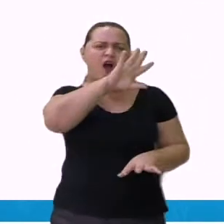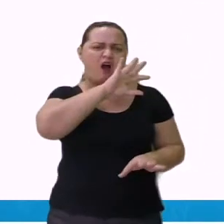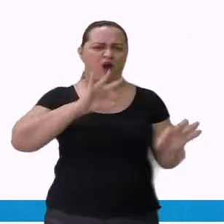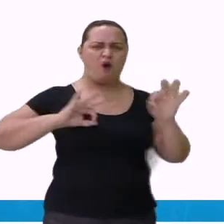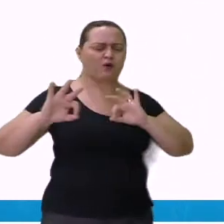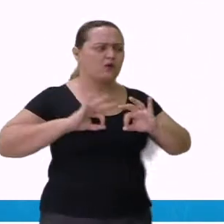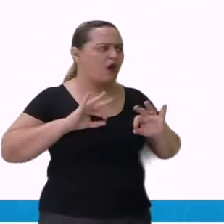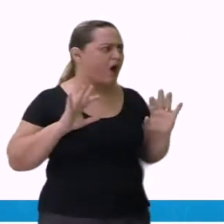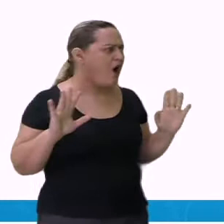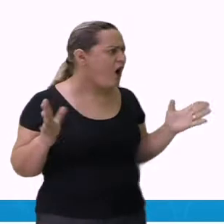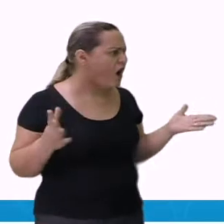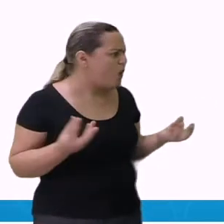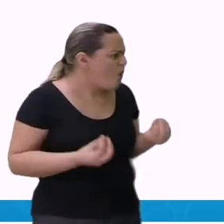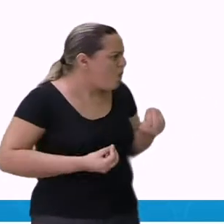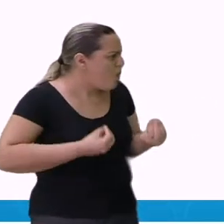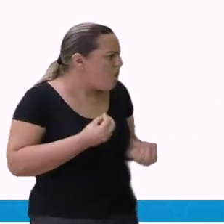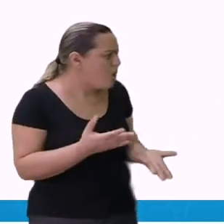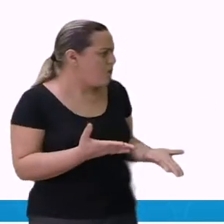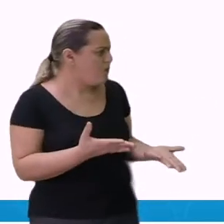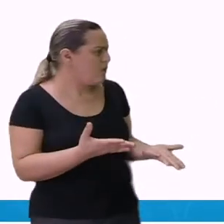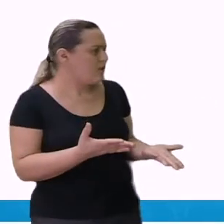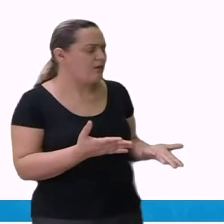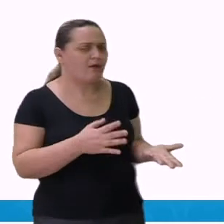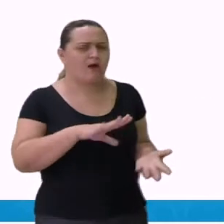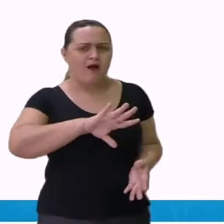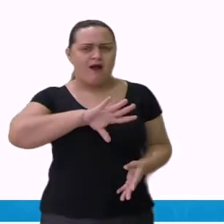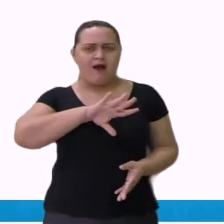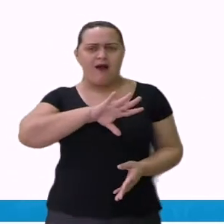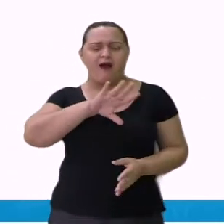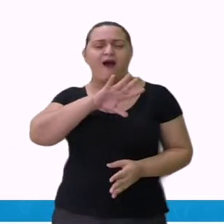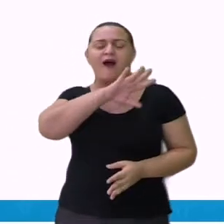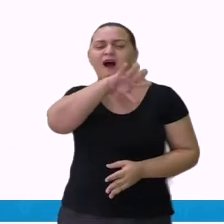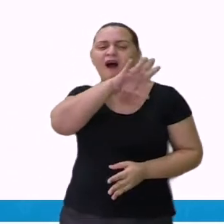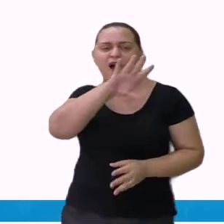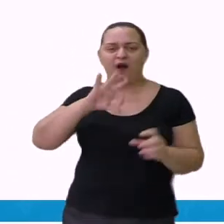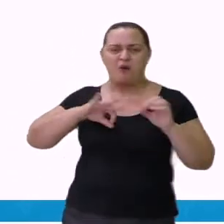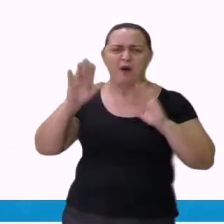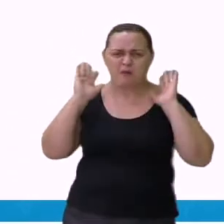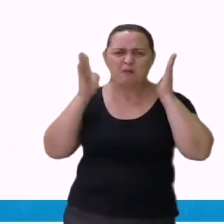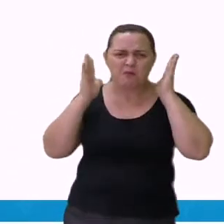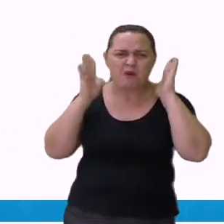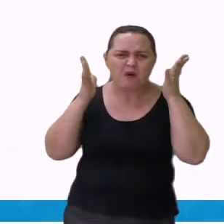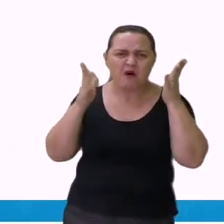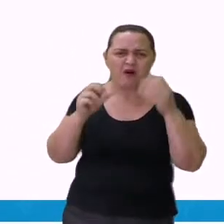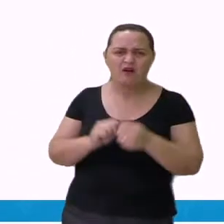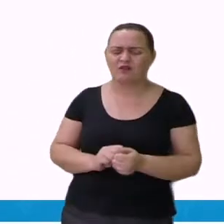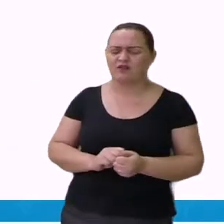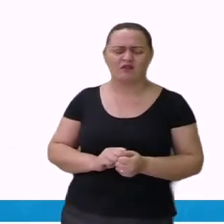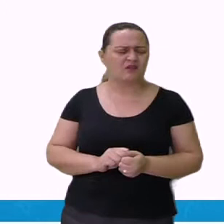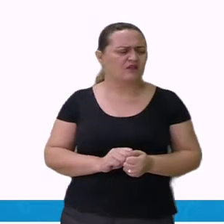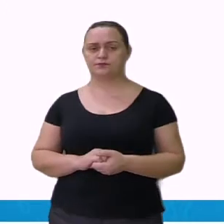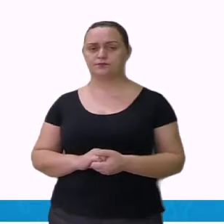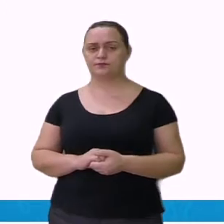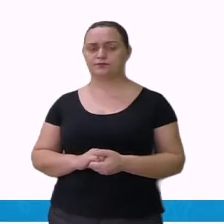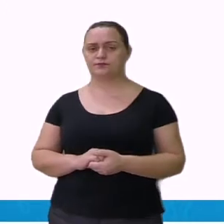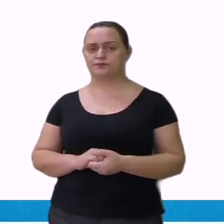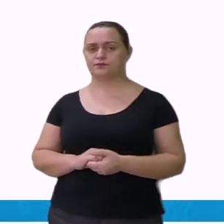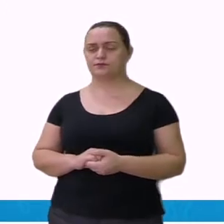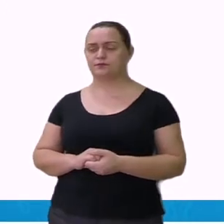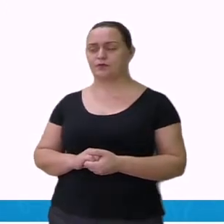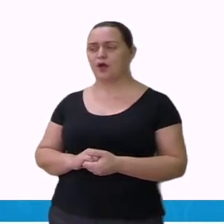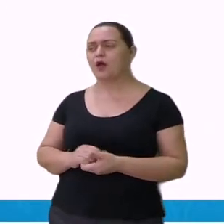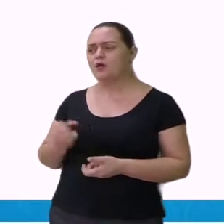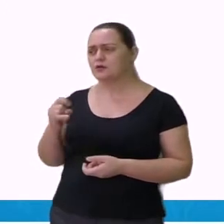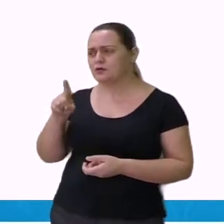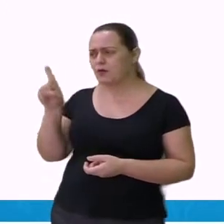Horrorizou-se a burra da onça. E o que é que se pode fazer? Quem